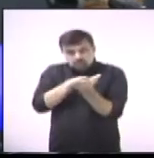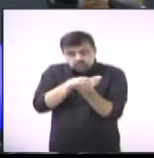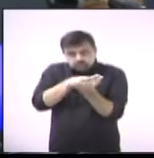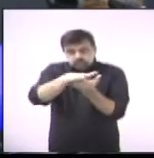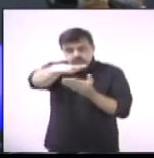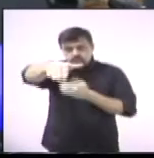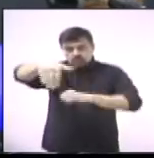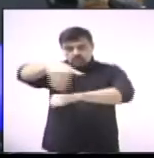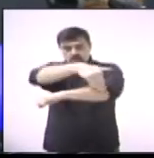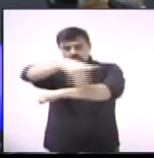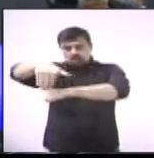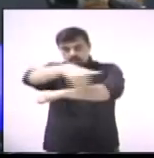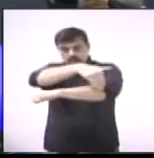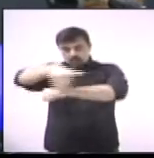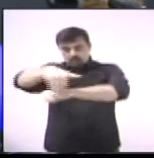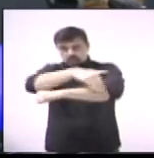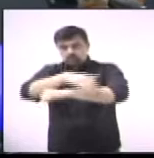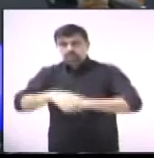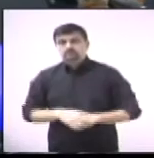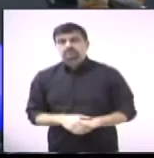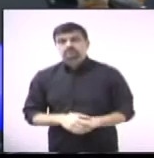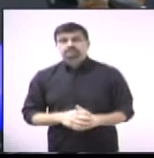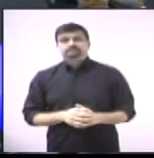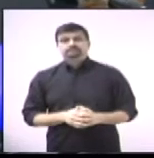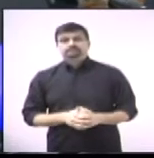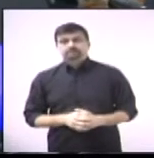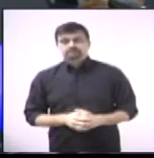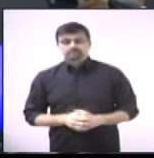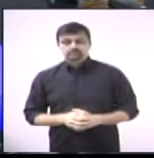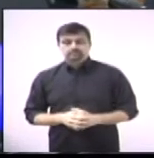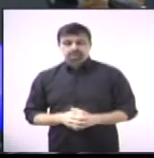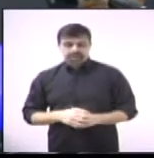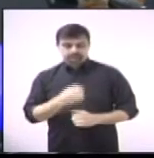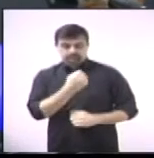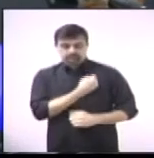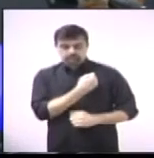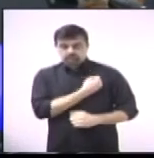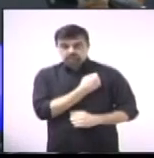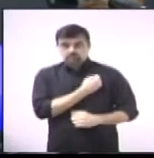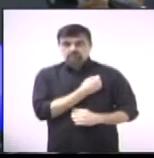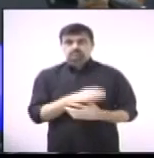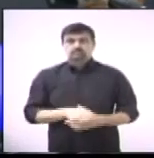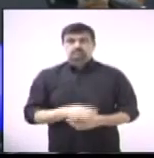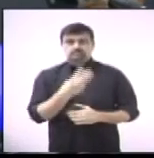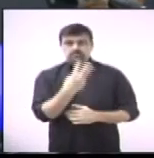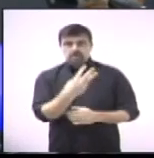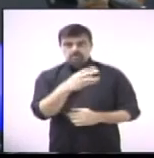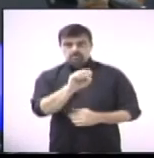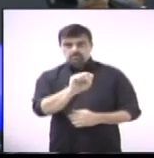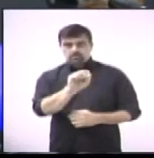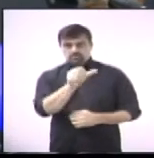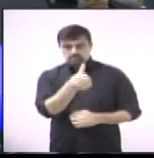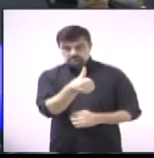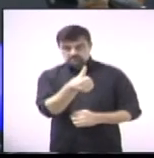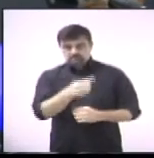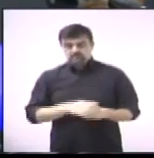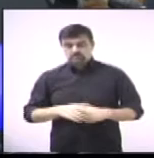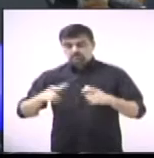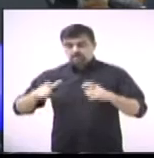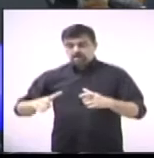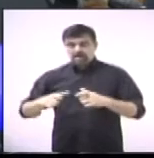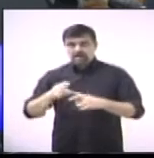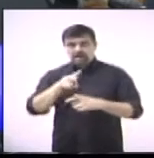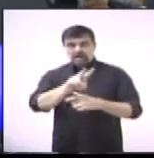na rua Eurico de Godói, na altura do número 386, bairro Vila